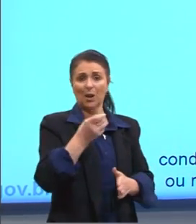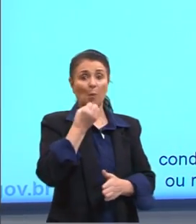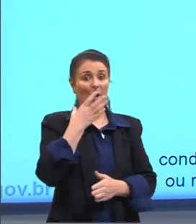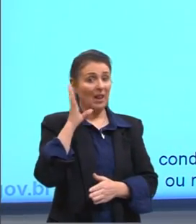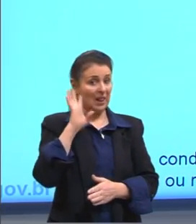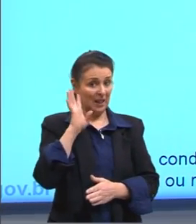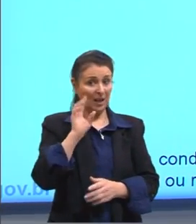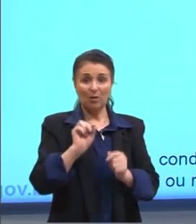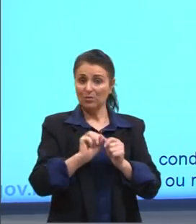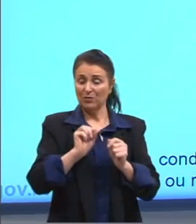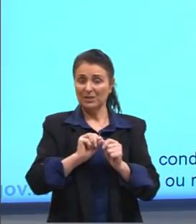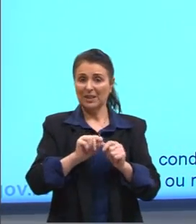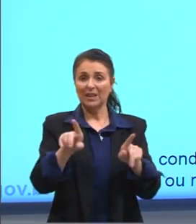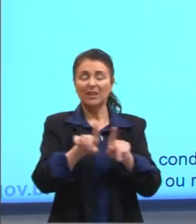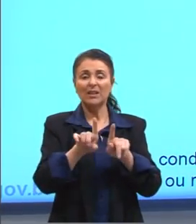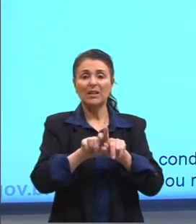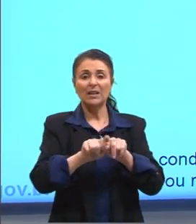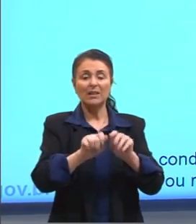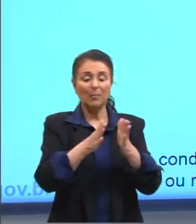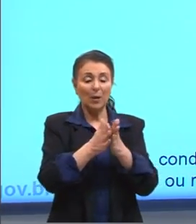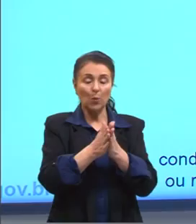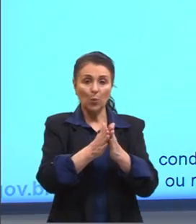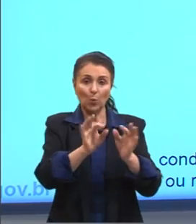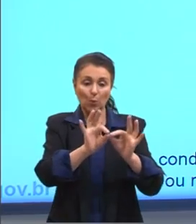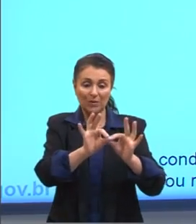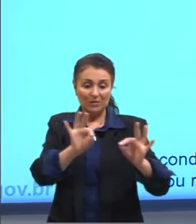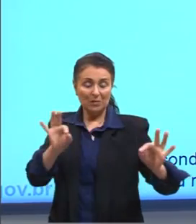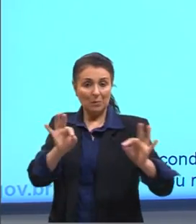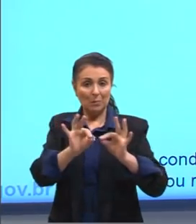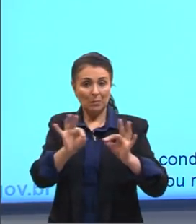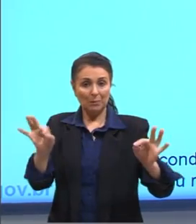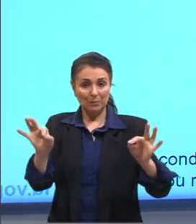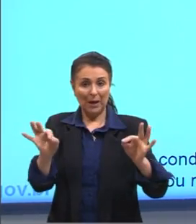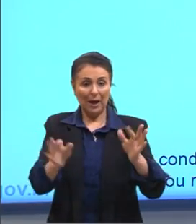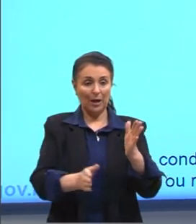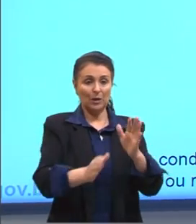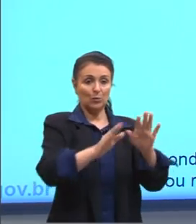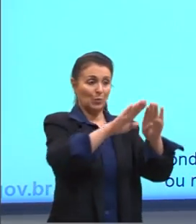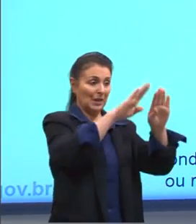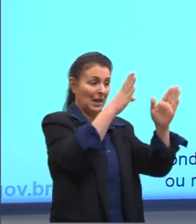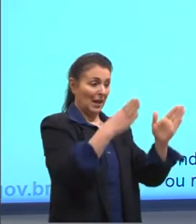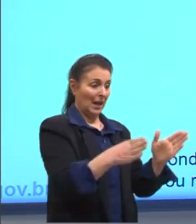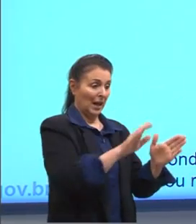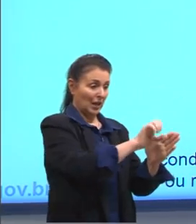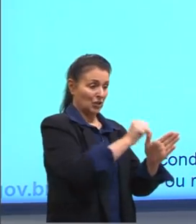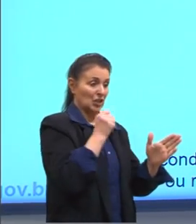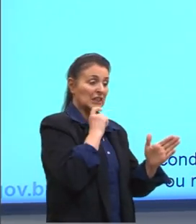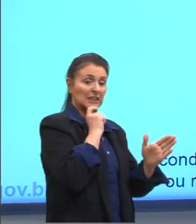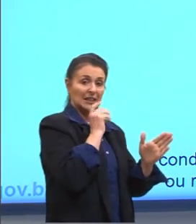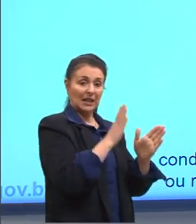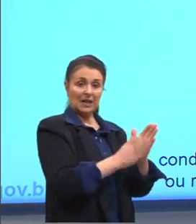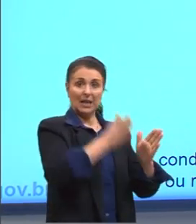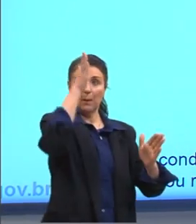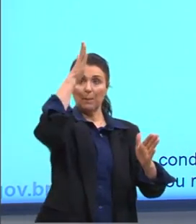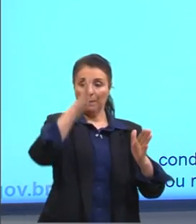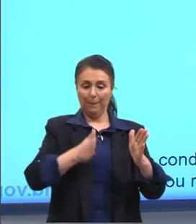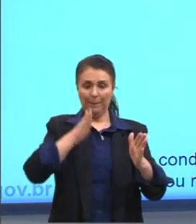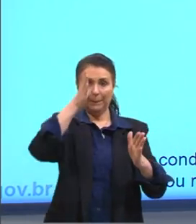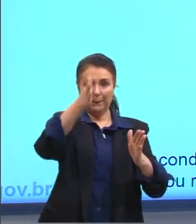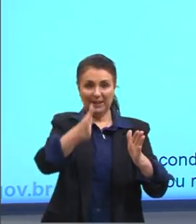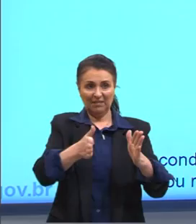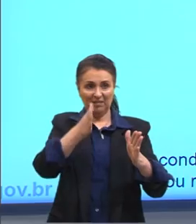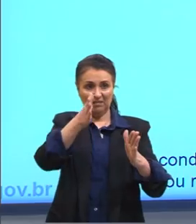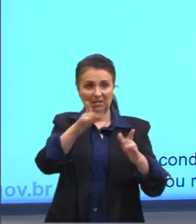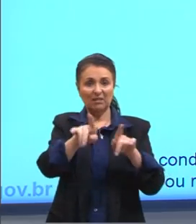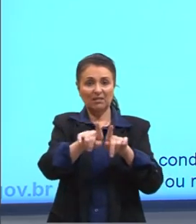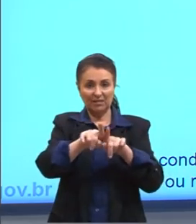e também o espaço que a gente tem que manter, tá? Entre a geladeira e a parede, tá? Por isso, então, ele é